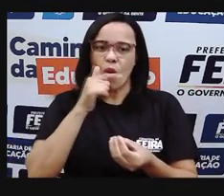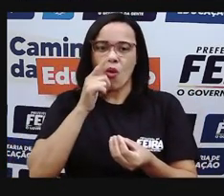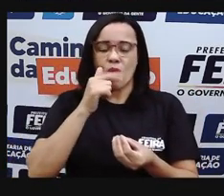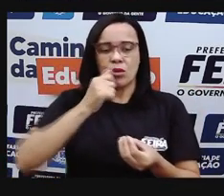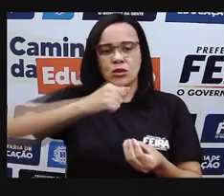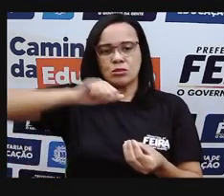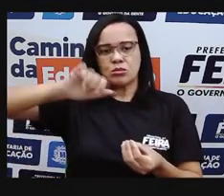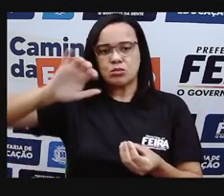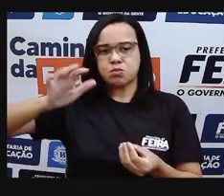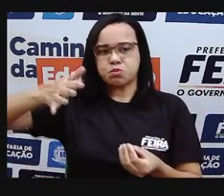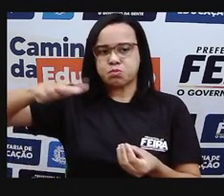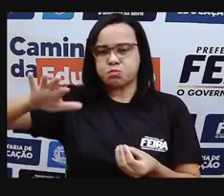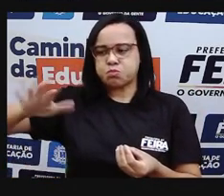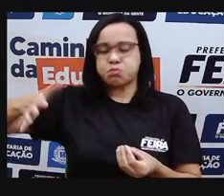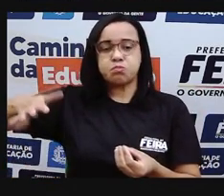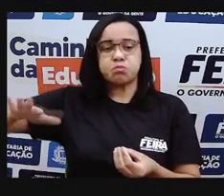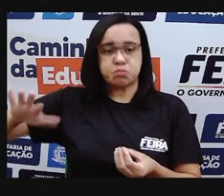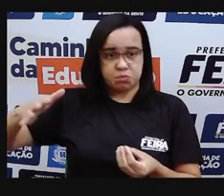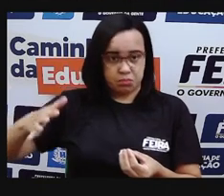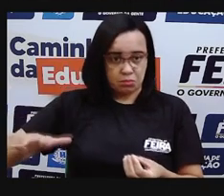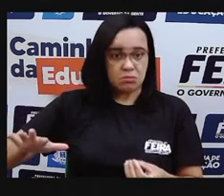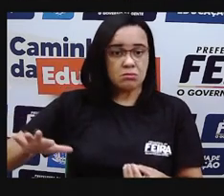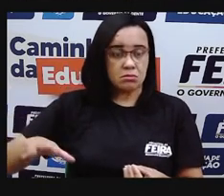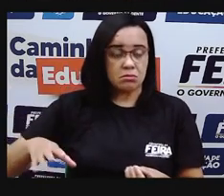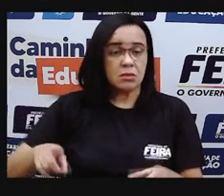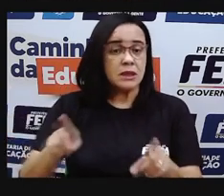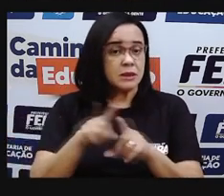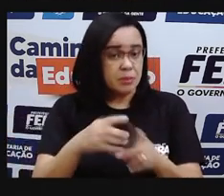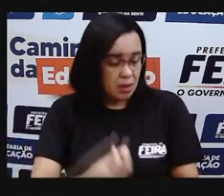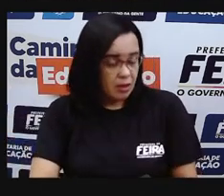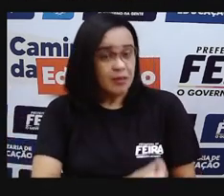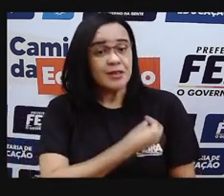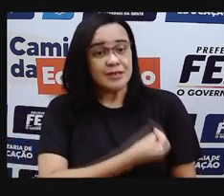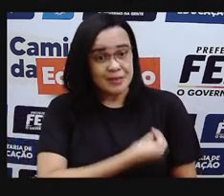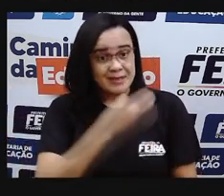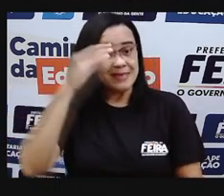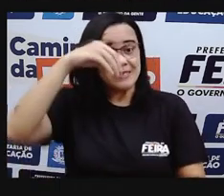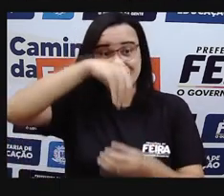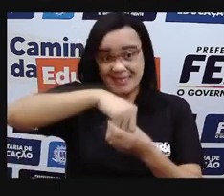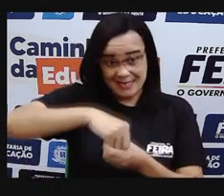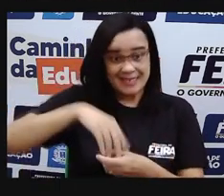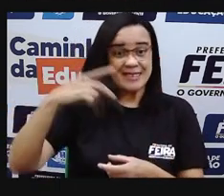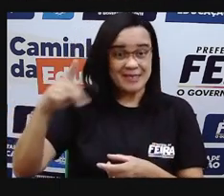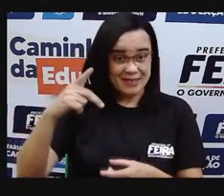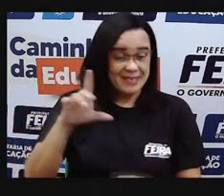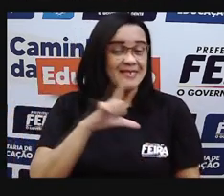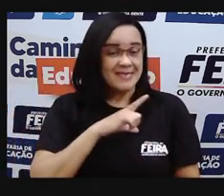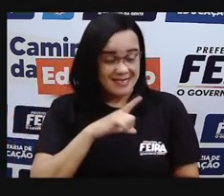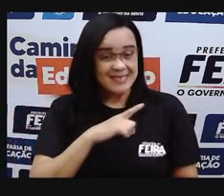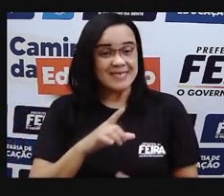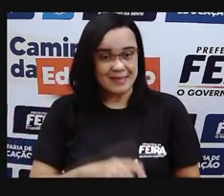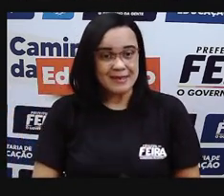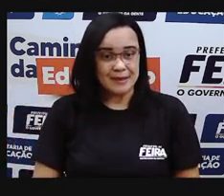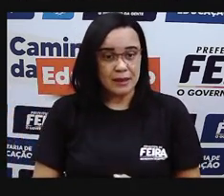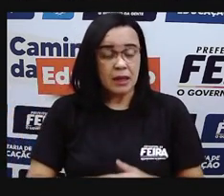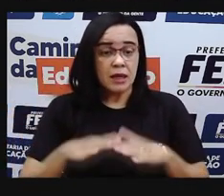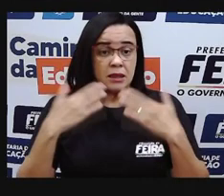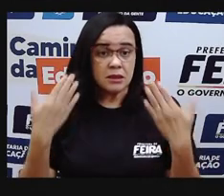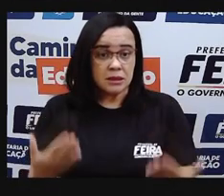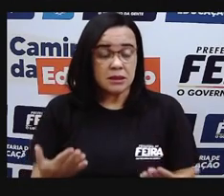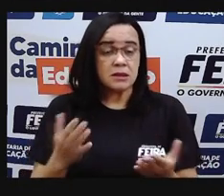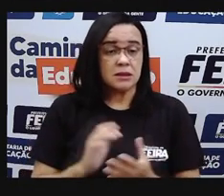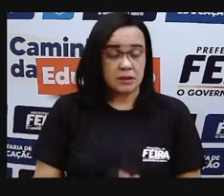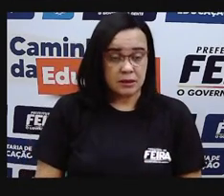seres vivos que estão no oceano, que são as algas e o fitoplâncton. Então, a produção do